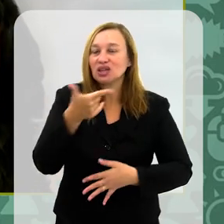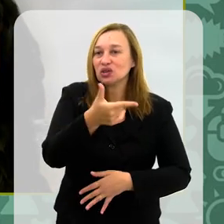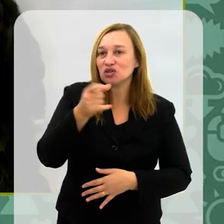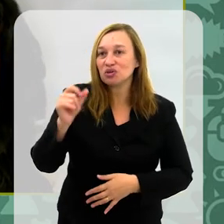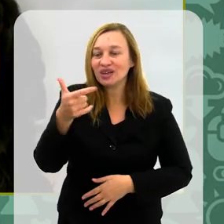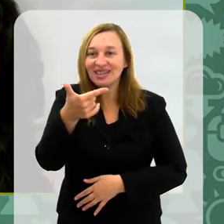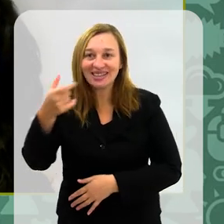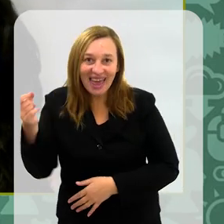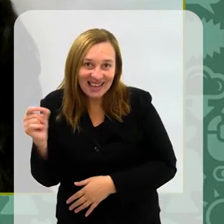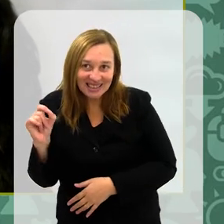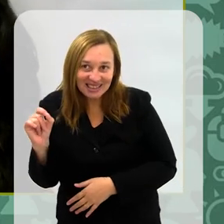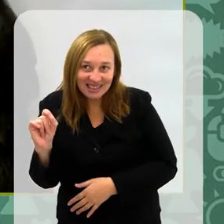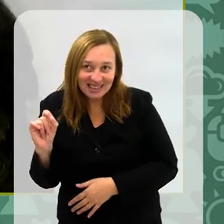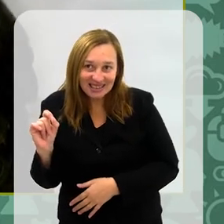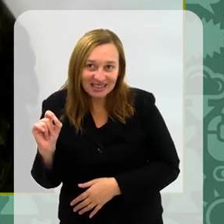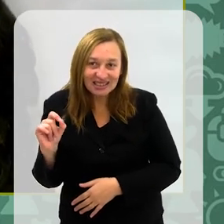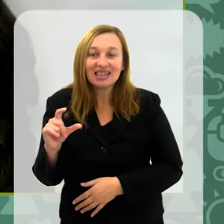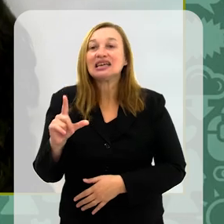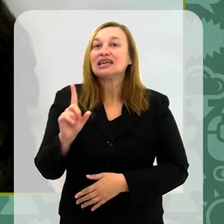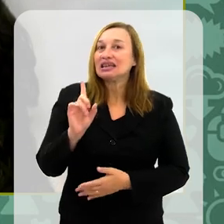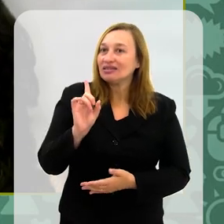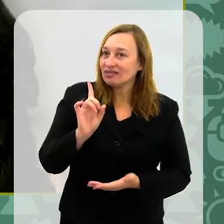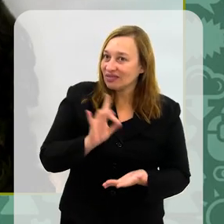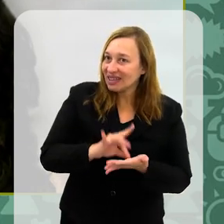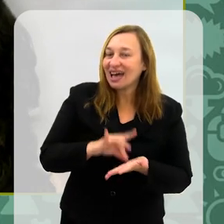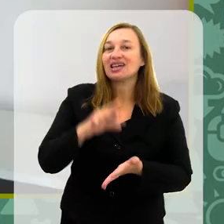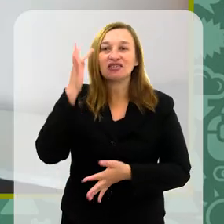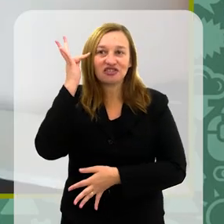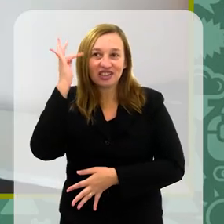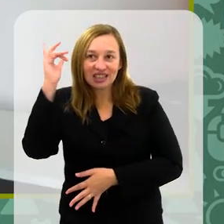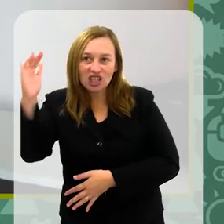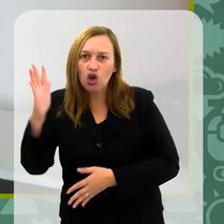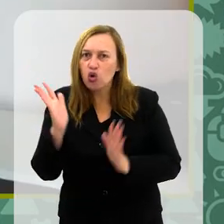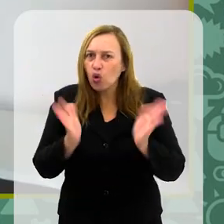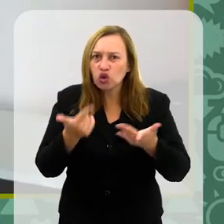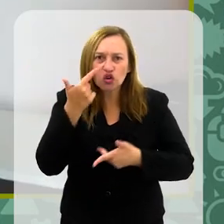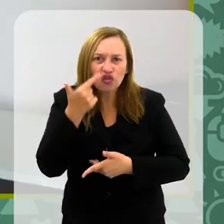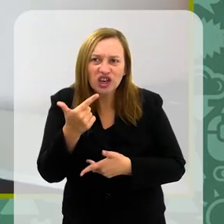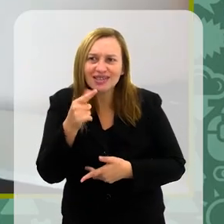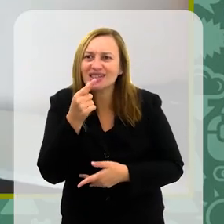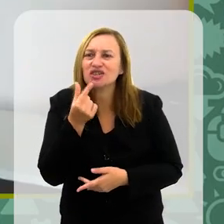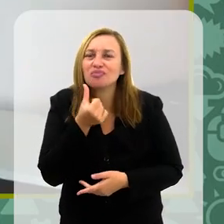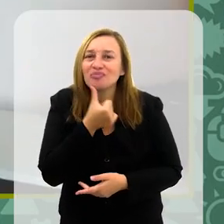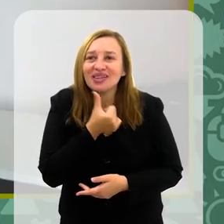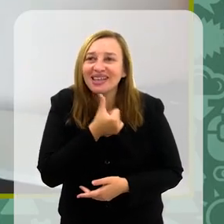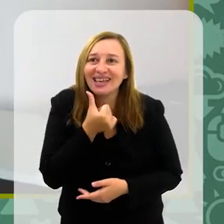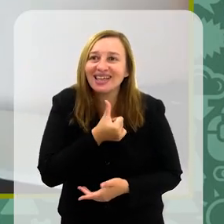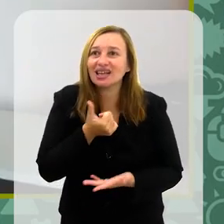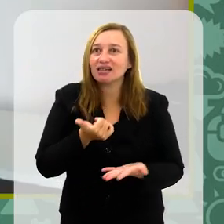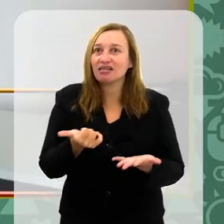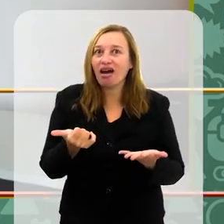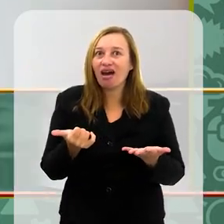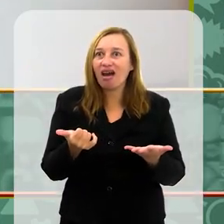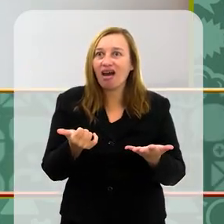Em 2010, eu publiquei meu primeiro livro e era um livro de fantasia. E, hoje em dia, vejo essas meninas, assim,